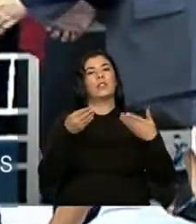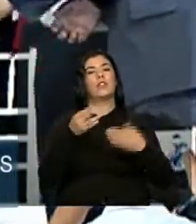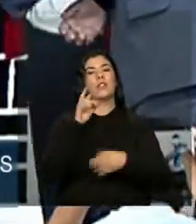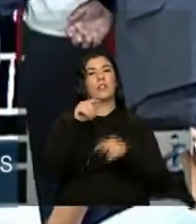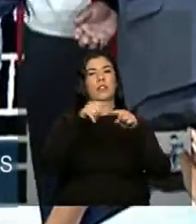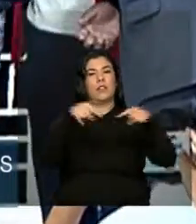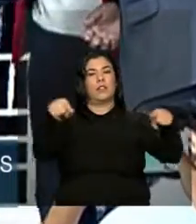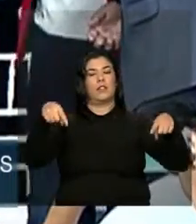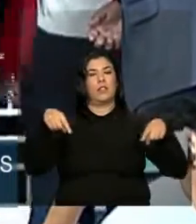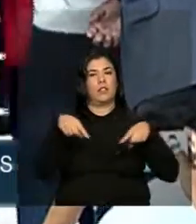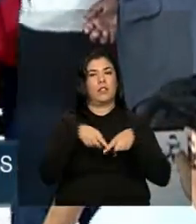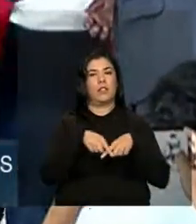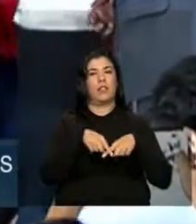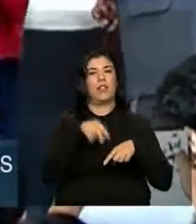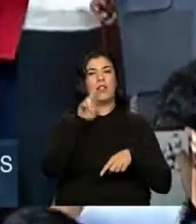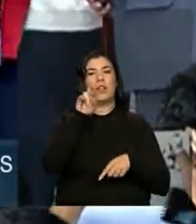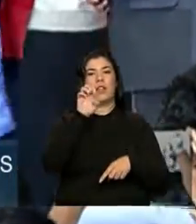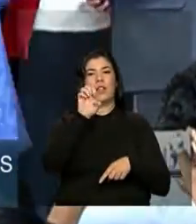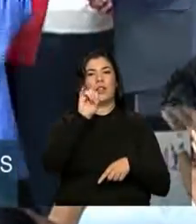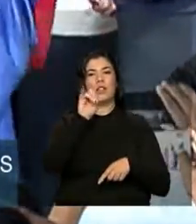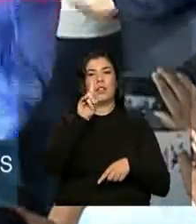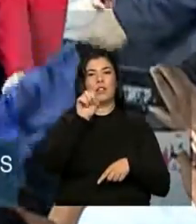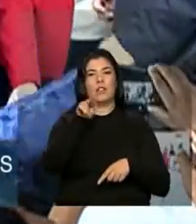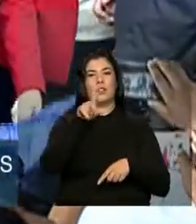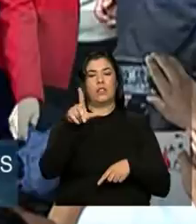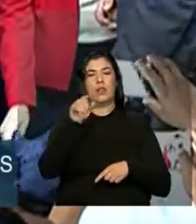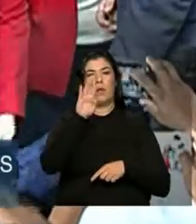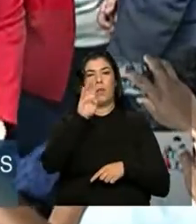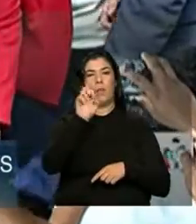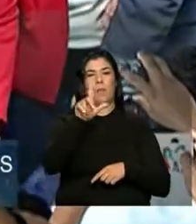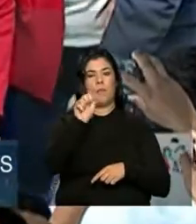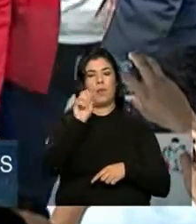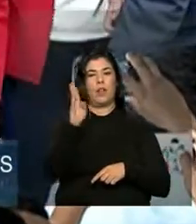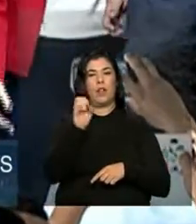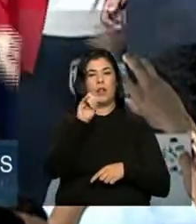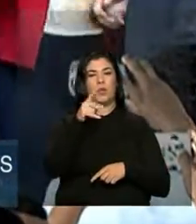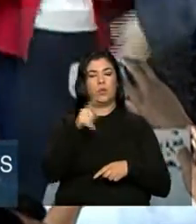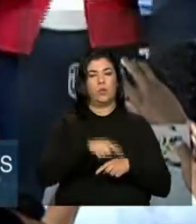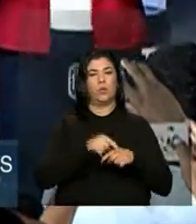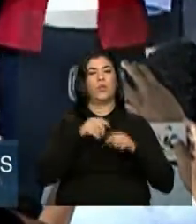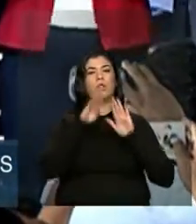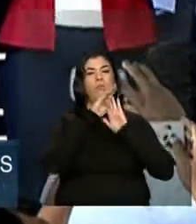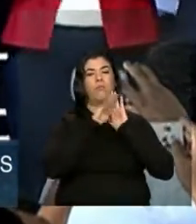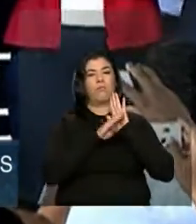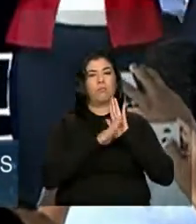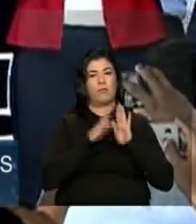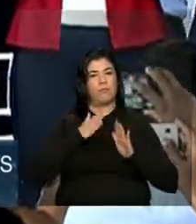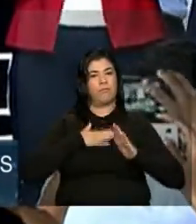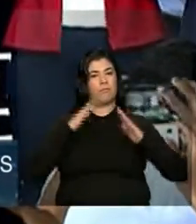Bela Suíça 2 e 3 do programa Minha Casa Minha Vida.